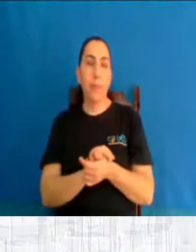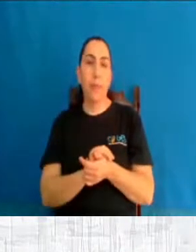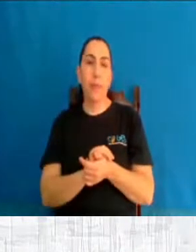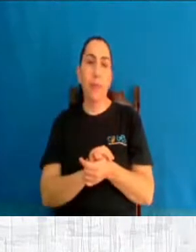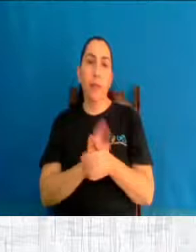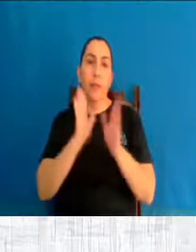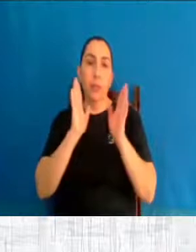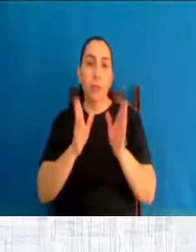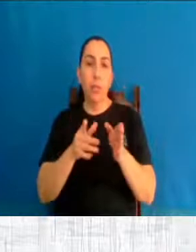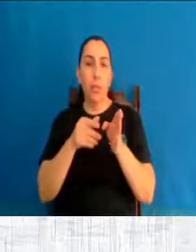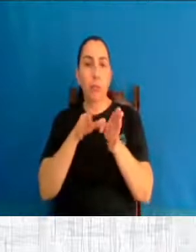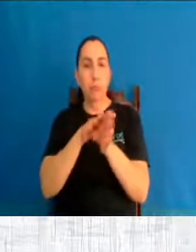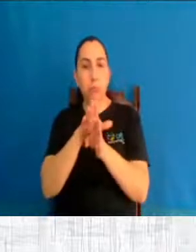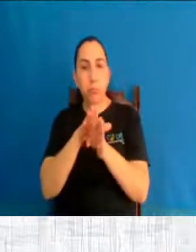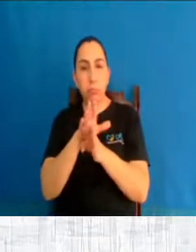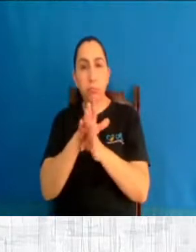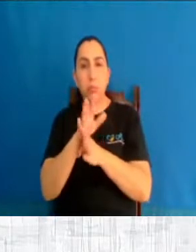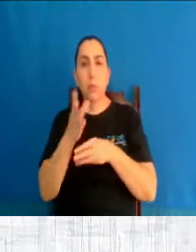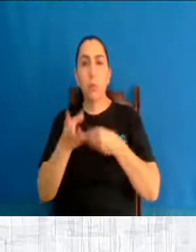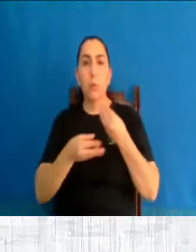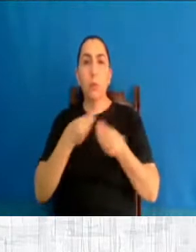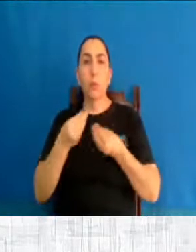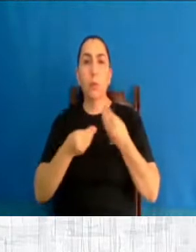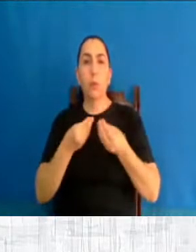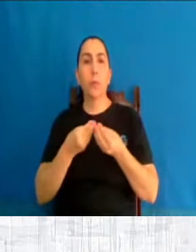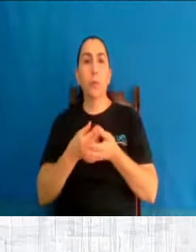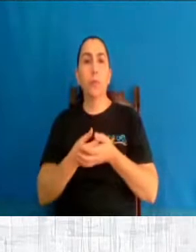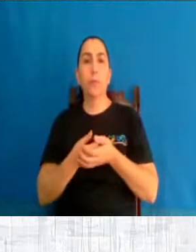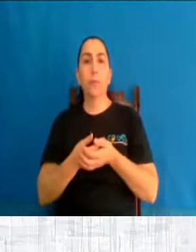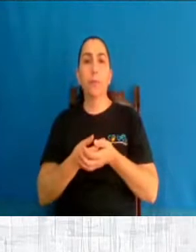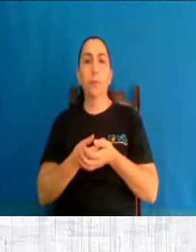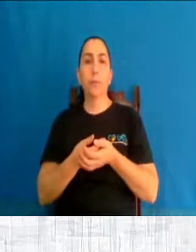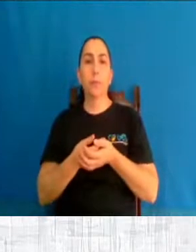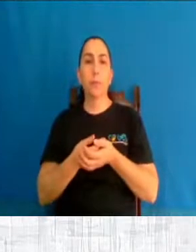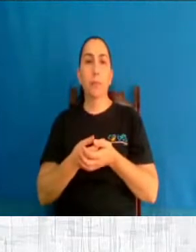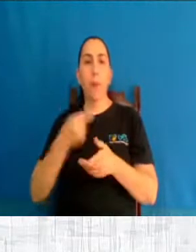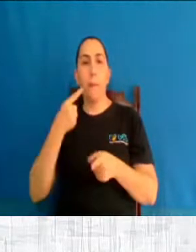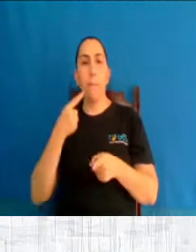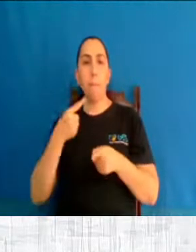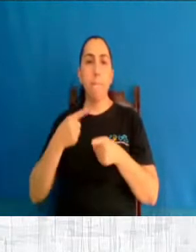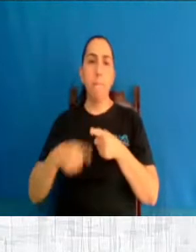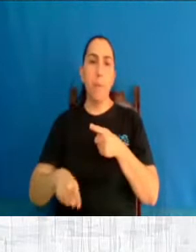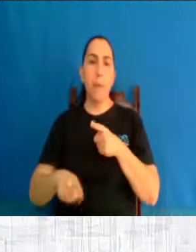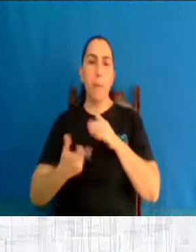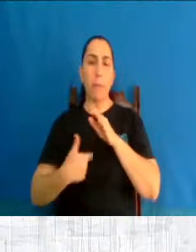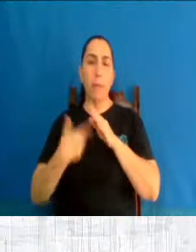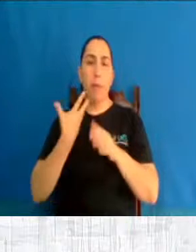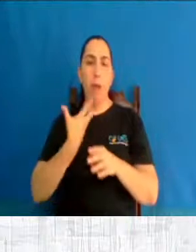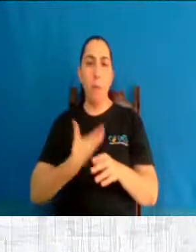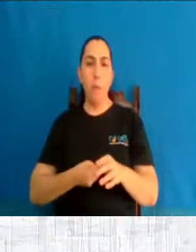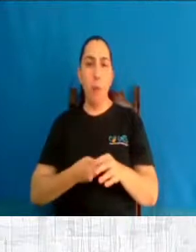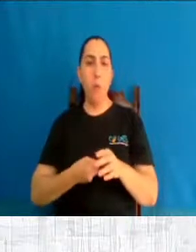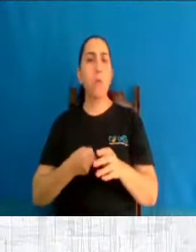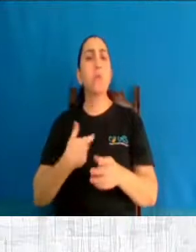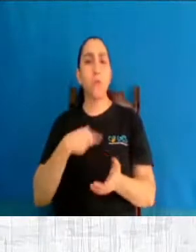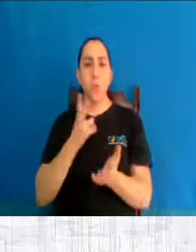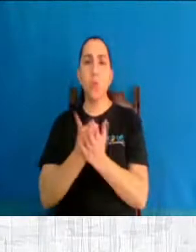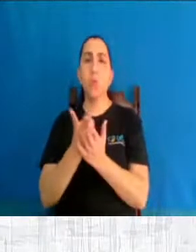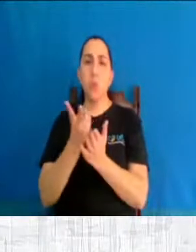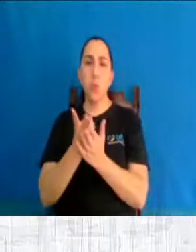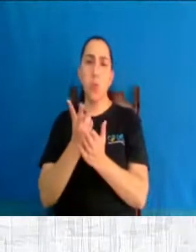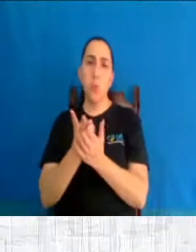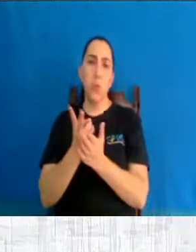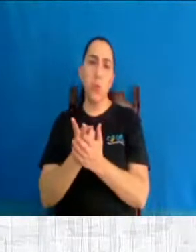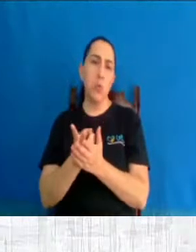pílula do dia seguinte. Dizer, ah, não, Nazareno, mas proibir o aborto não impede a sua prática. Continua tendo aborto, apesar de ser